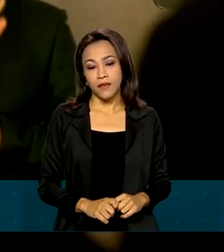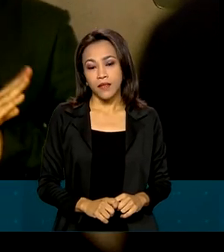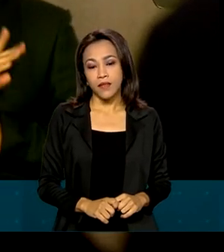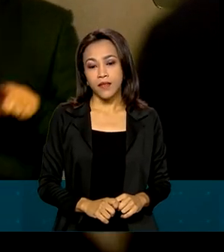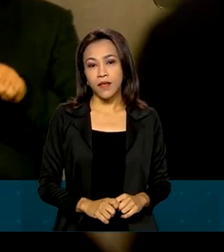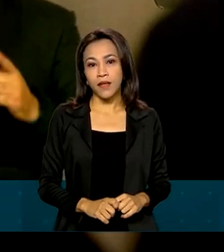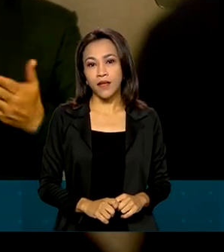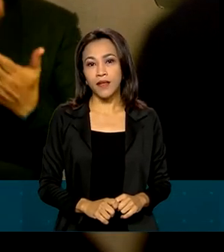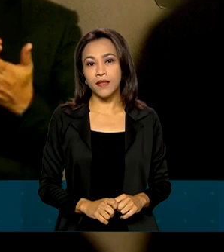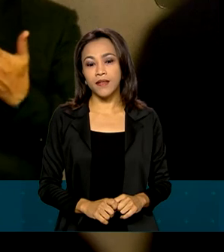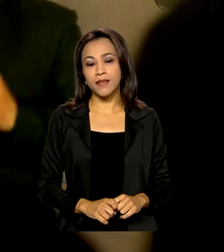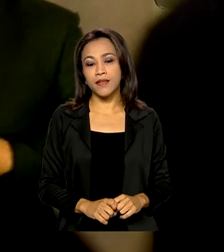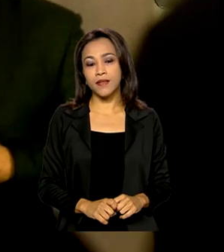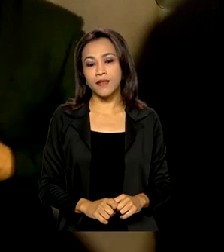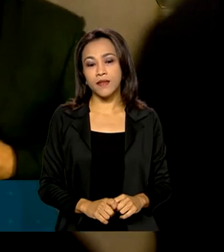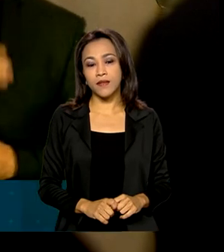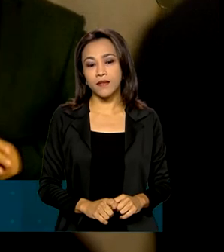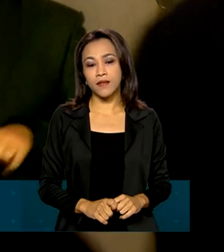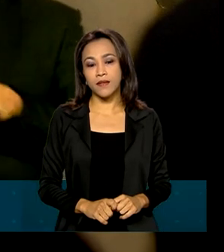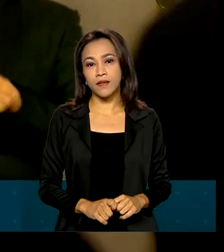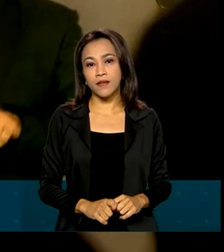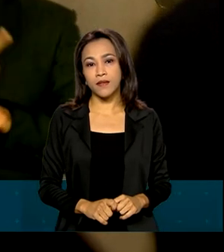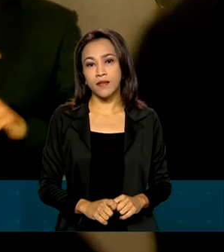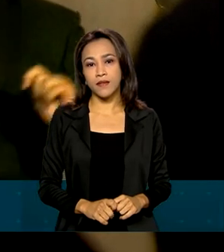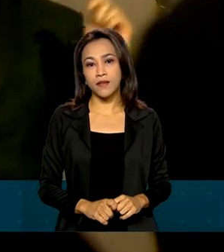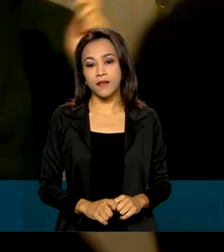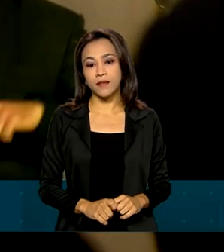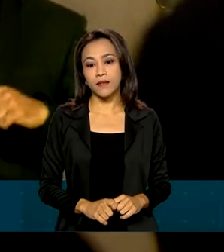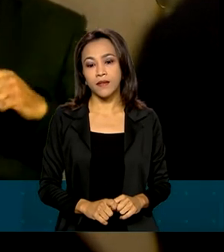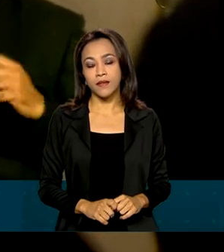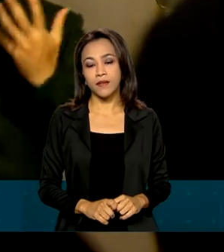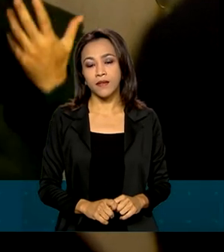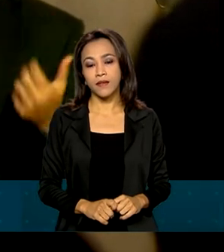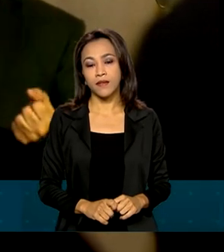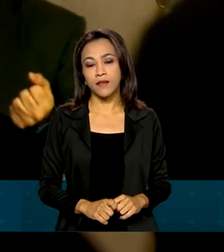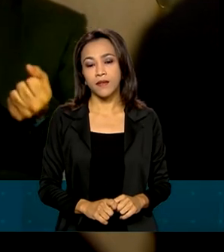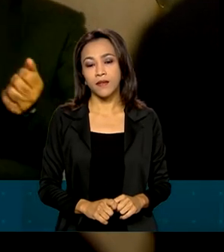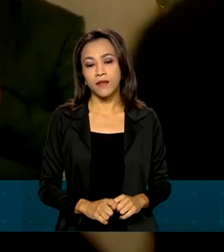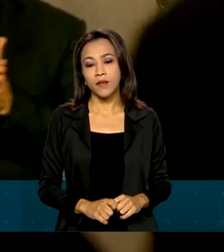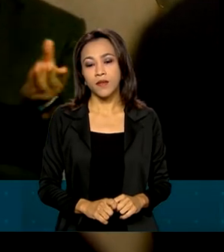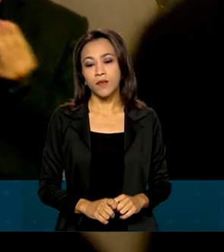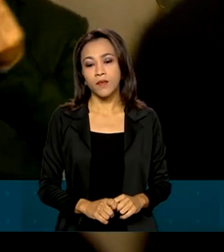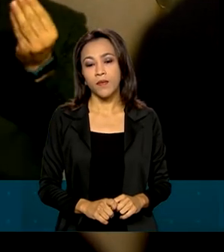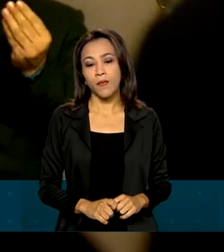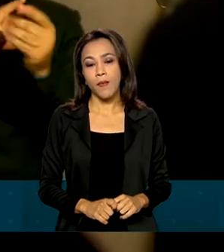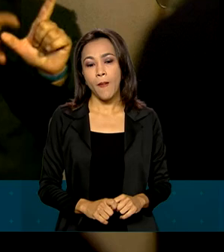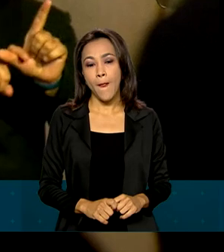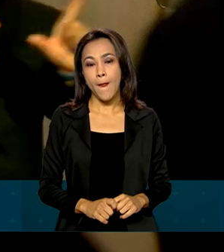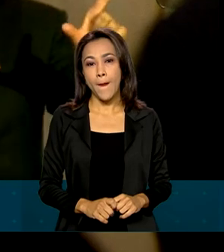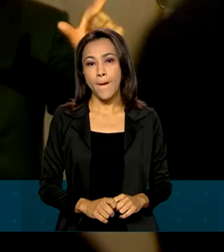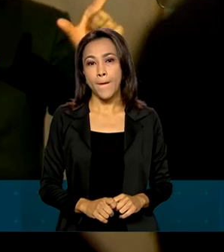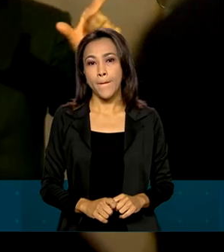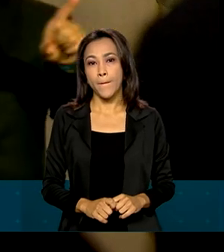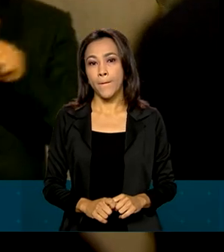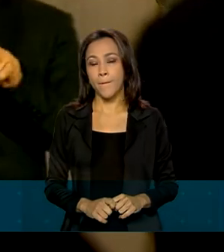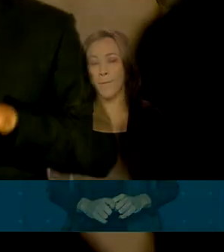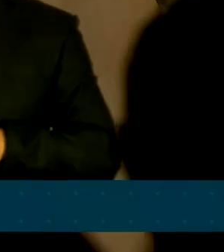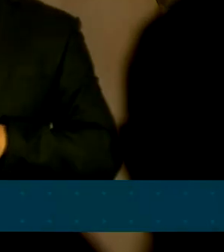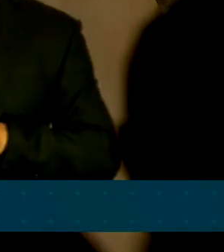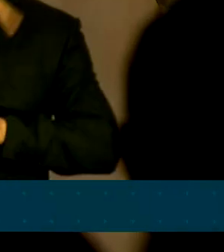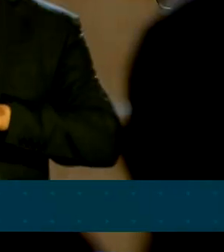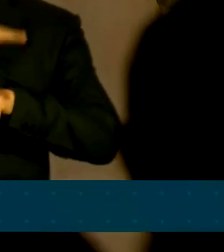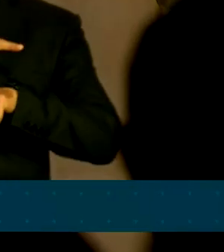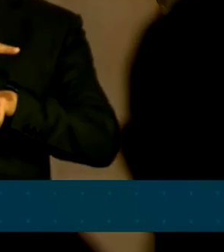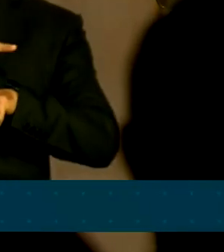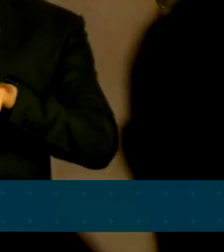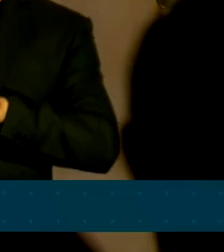em nosso futuro. E nossa capacidade de assumirmos os caminhos da independência e que os destinos da pátria que ele